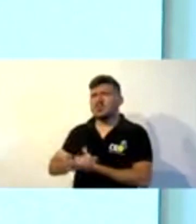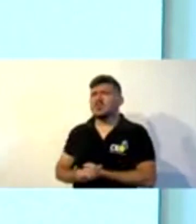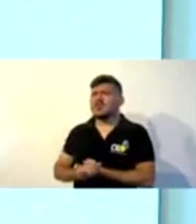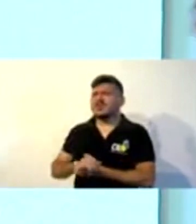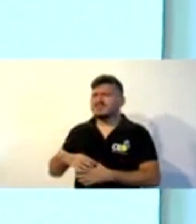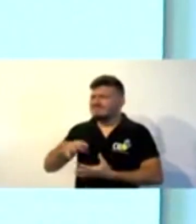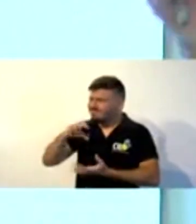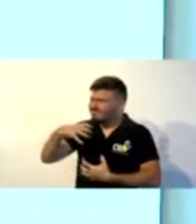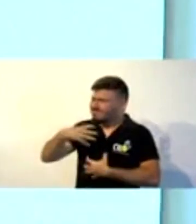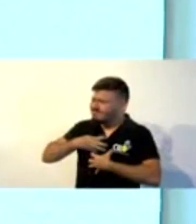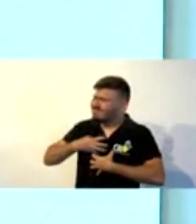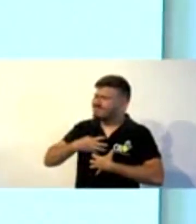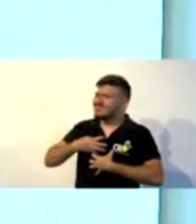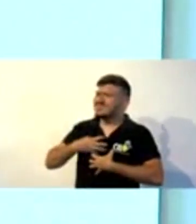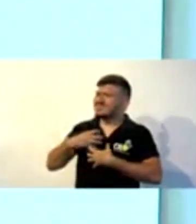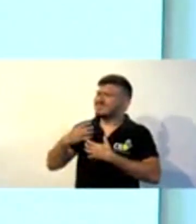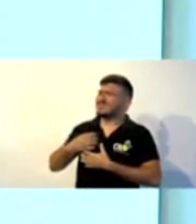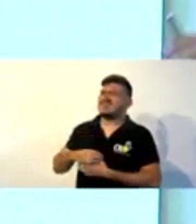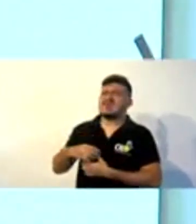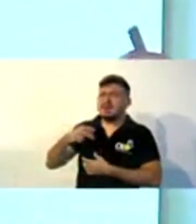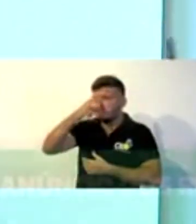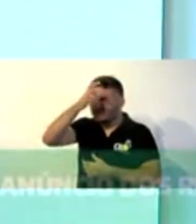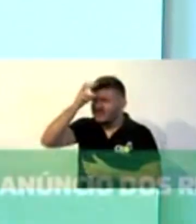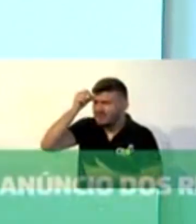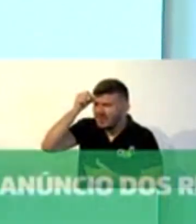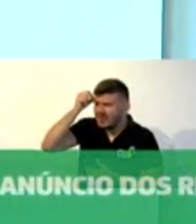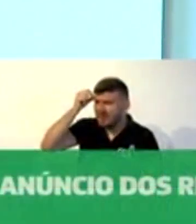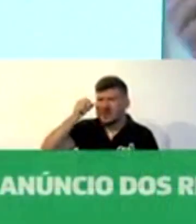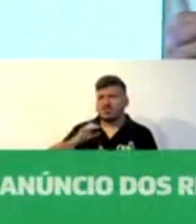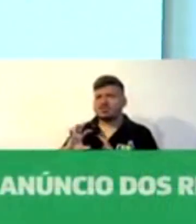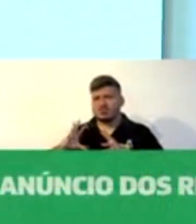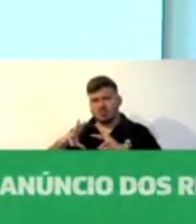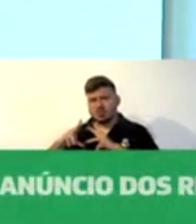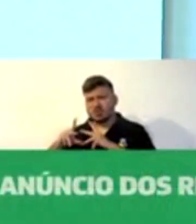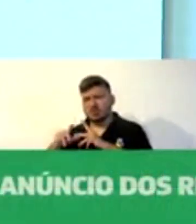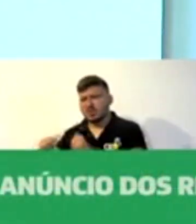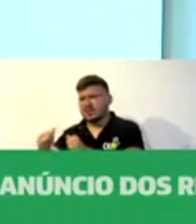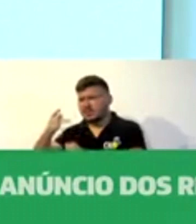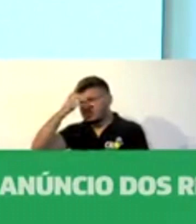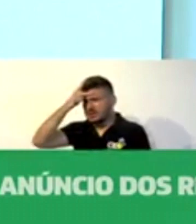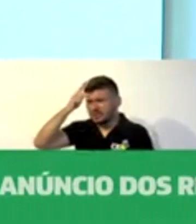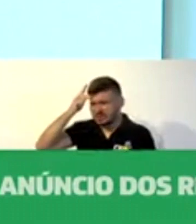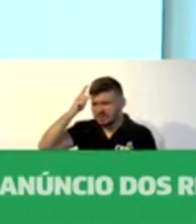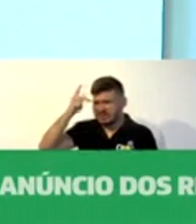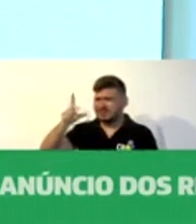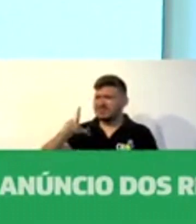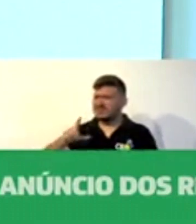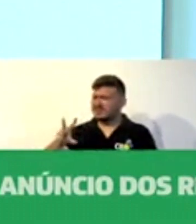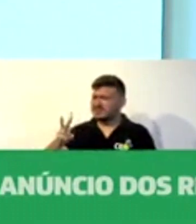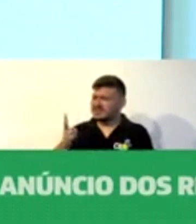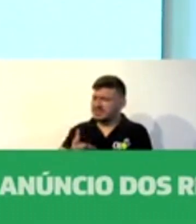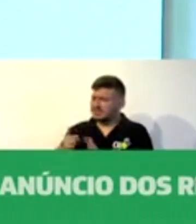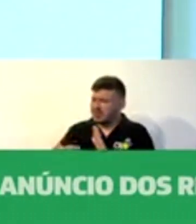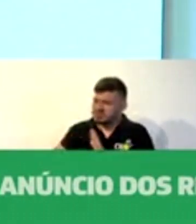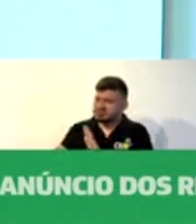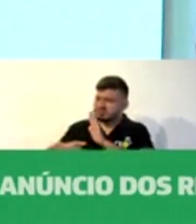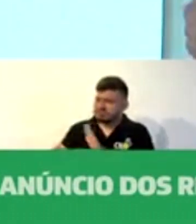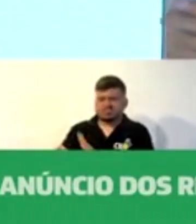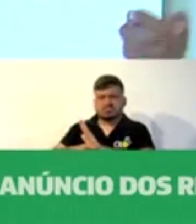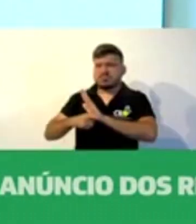coração dos municípios e do Estado, prefeitos, todos que contribuíram e